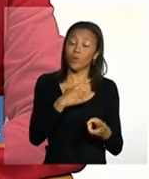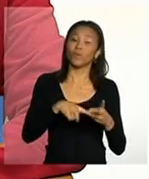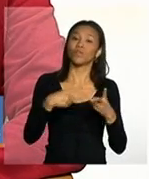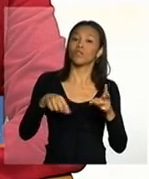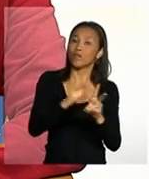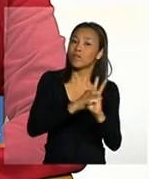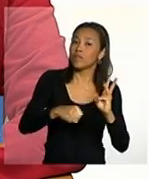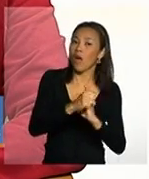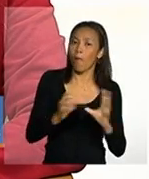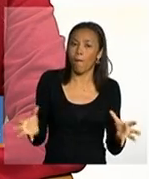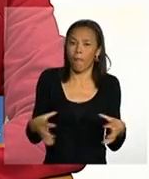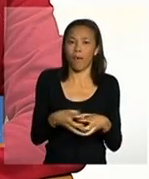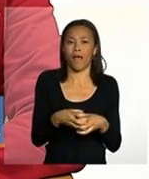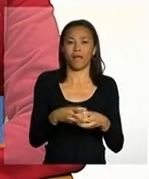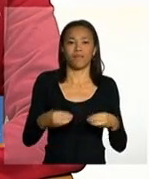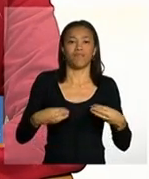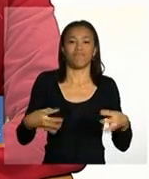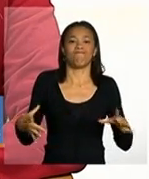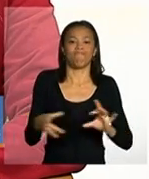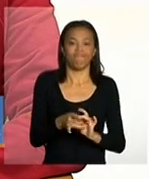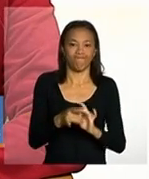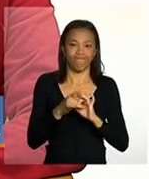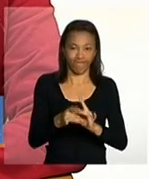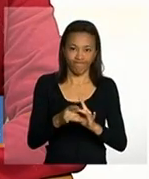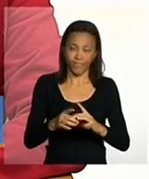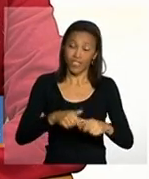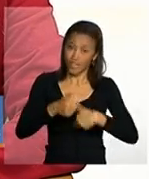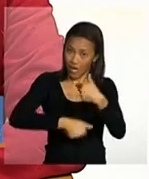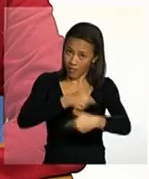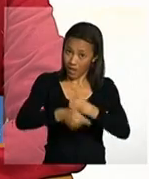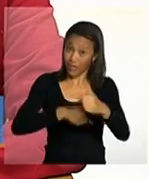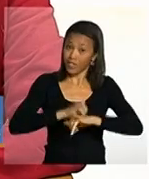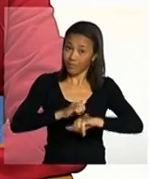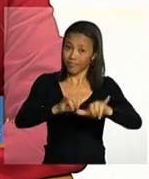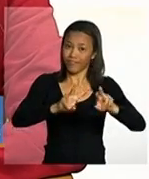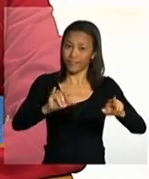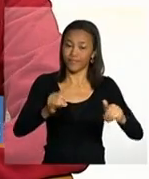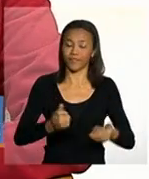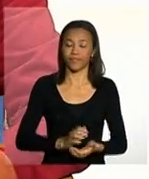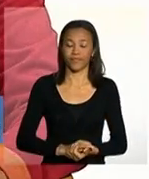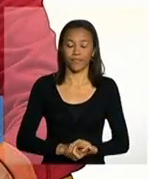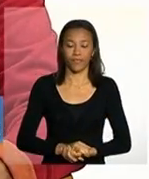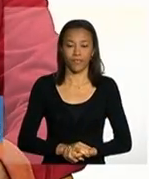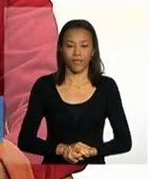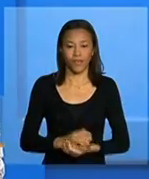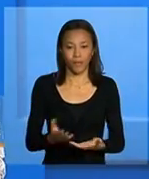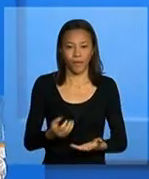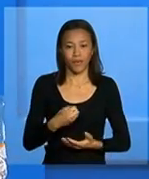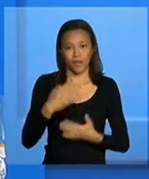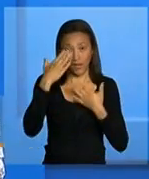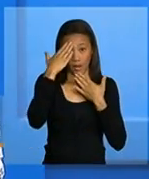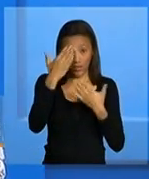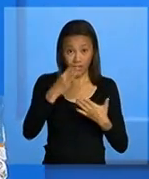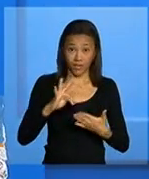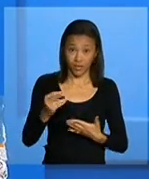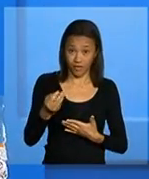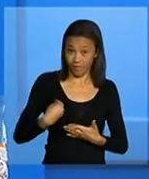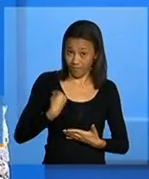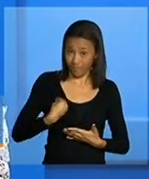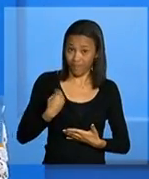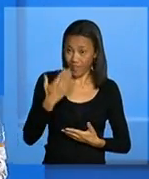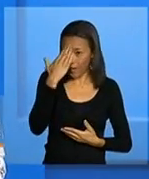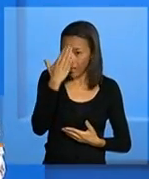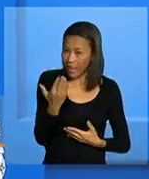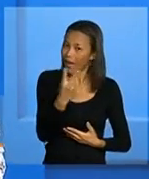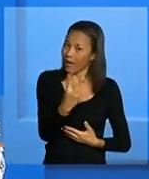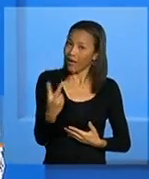nossos parceiros na gestão de condicionalidades que a gente está mobilizado para isso bom eu quero agradecer a presença de vocês obrigada por